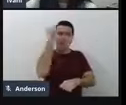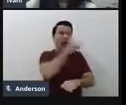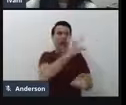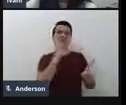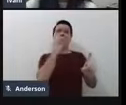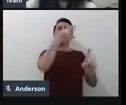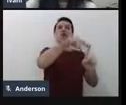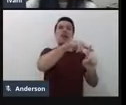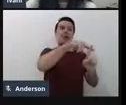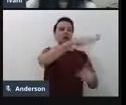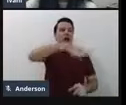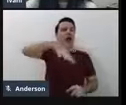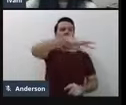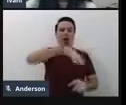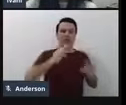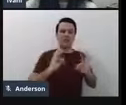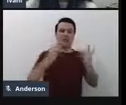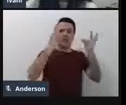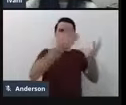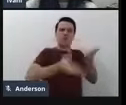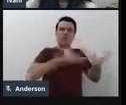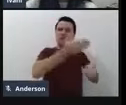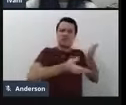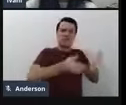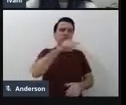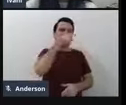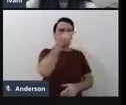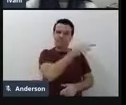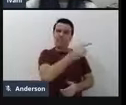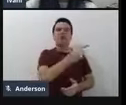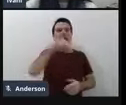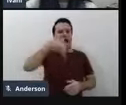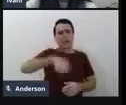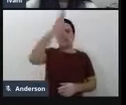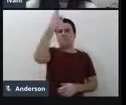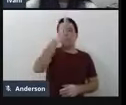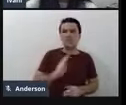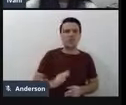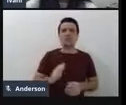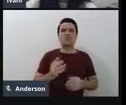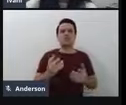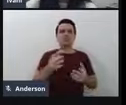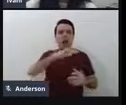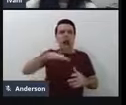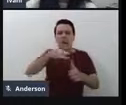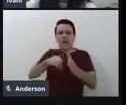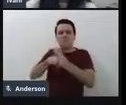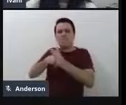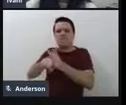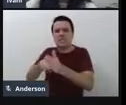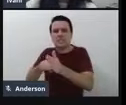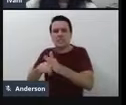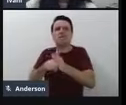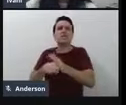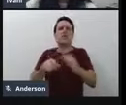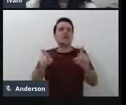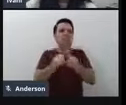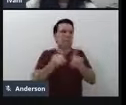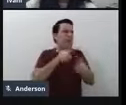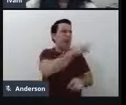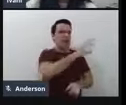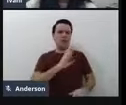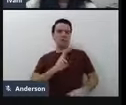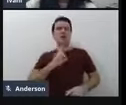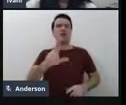assistiva, que exige, né, no Brasil, em termos de pesquisa e de representatividade